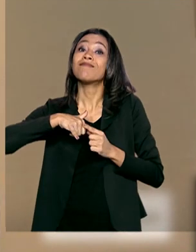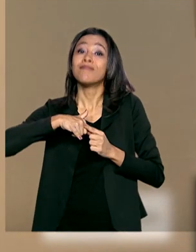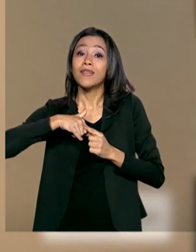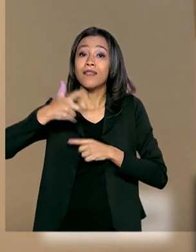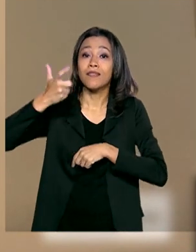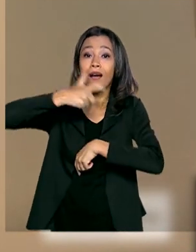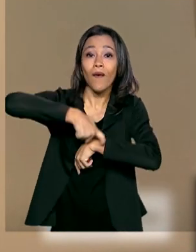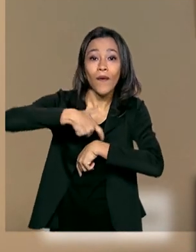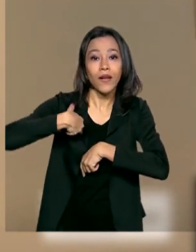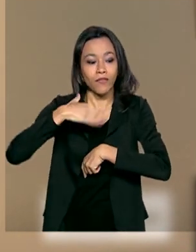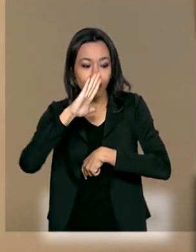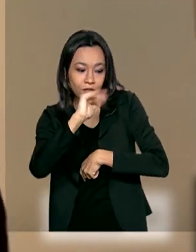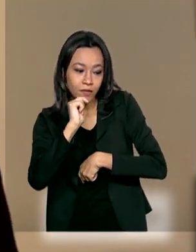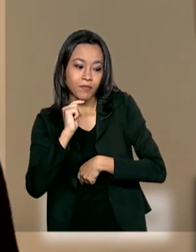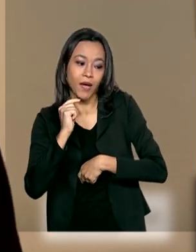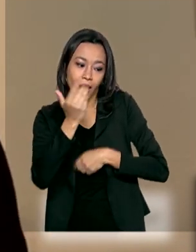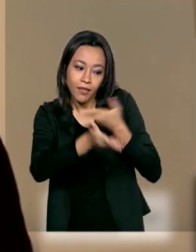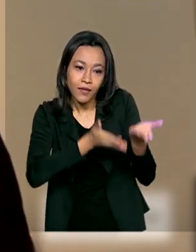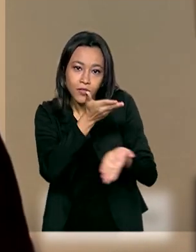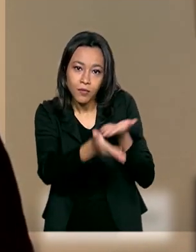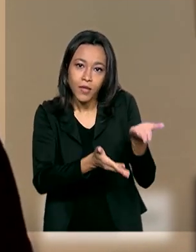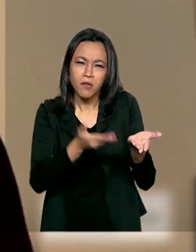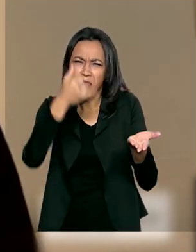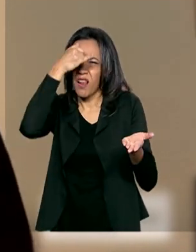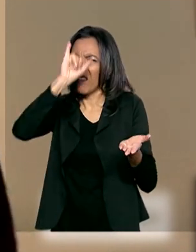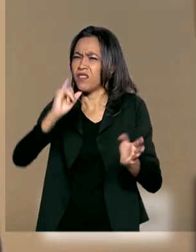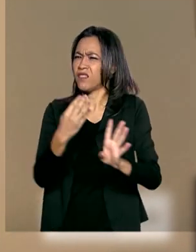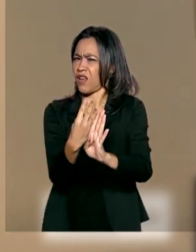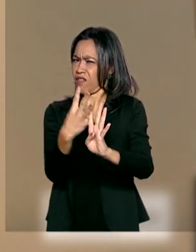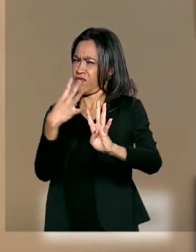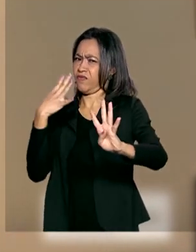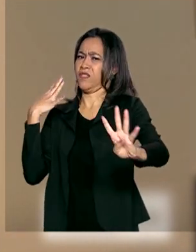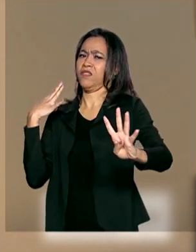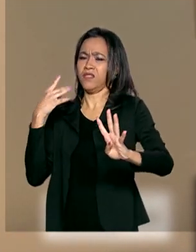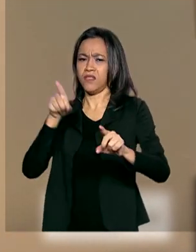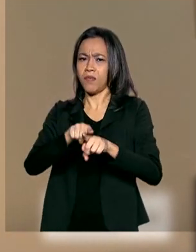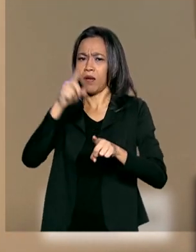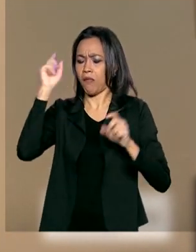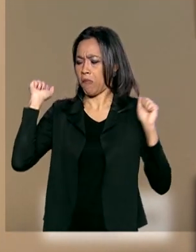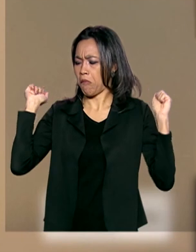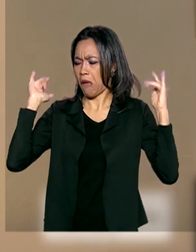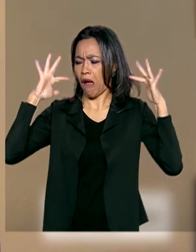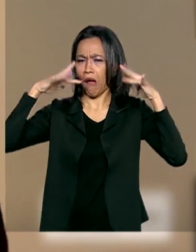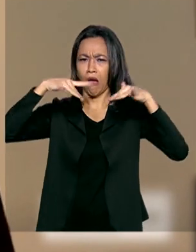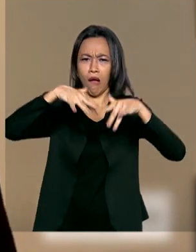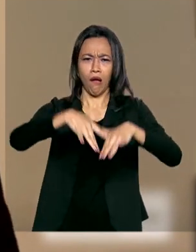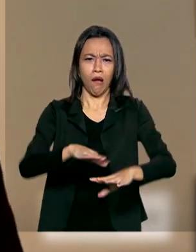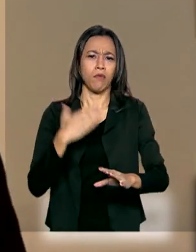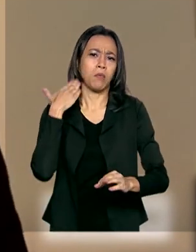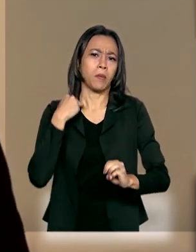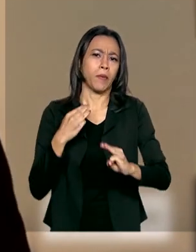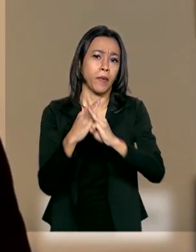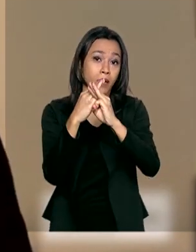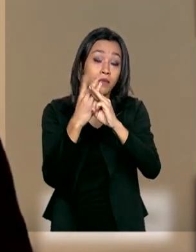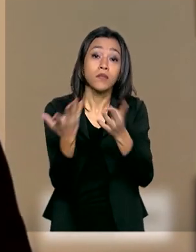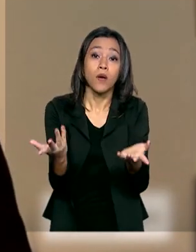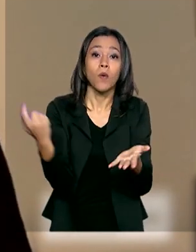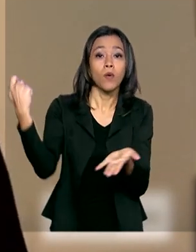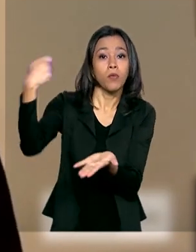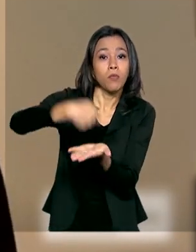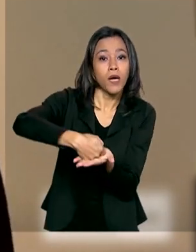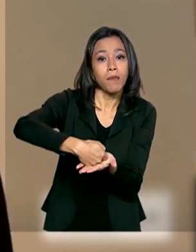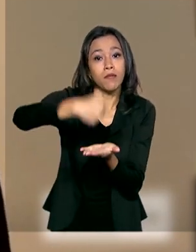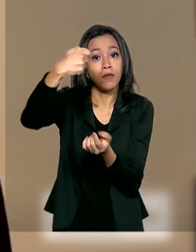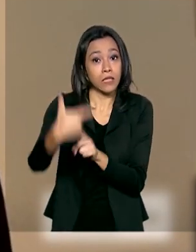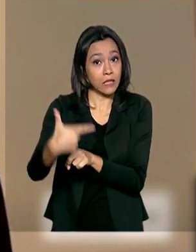de ser atendido. E para evitar filas e aglomerações nas agências, o pagamento da segunda